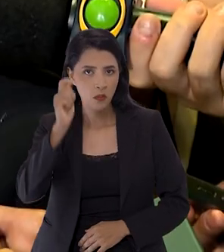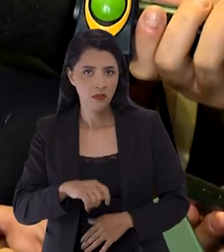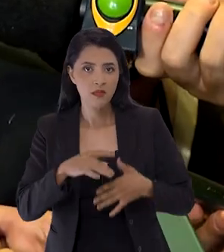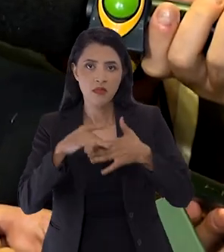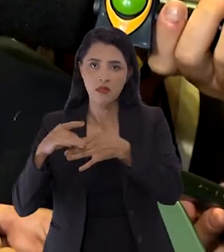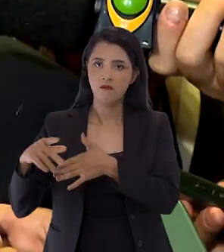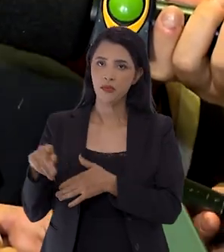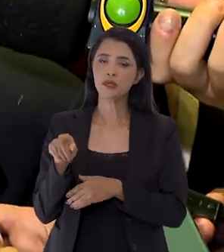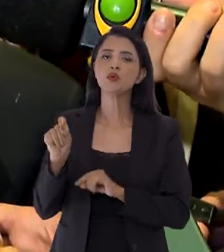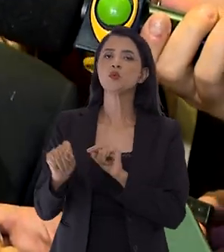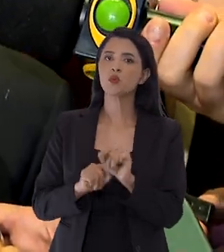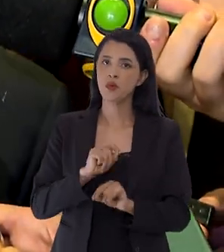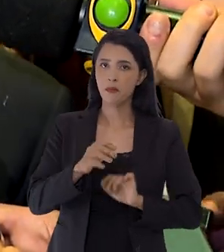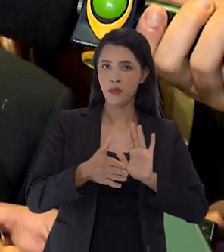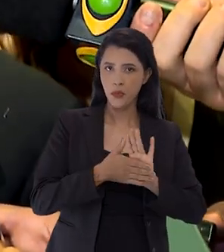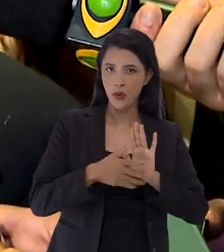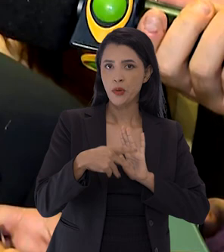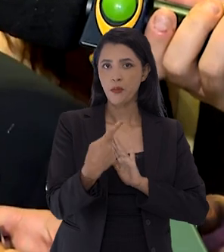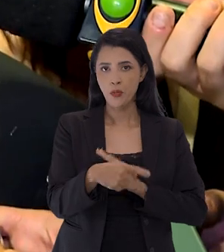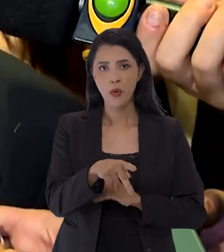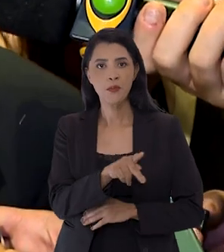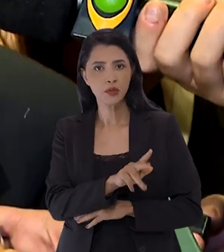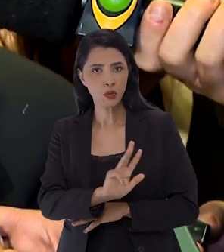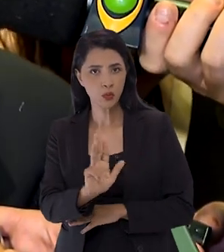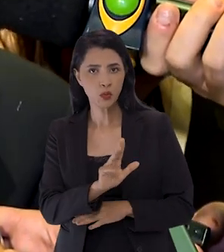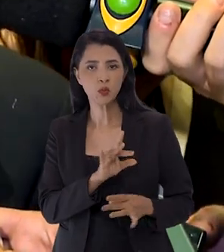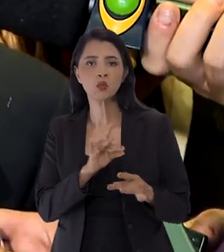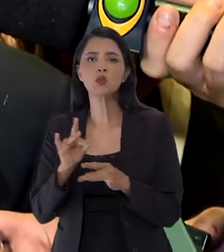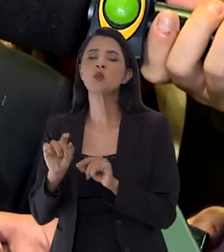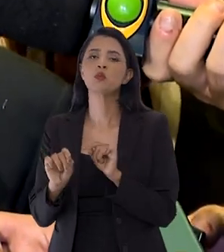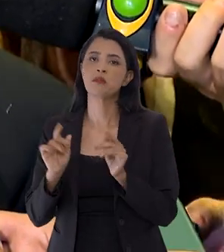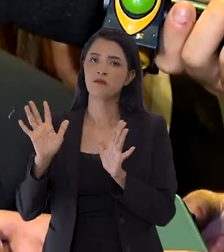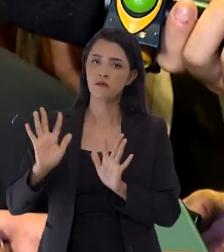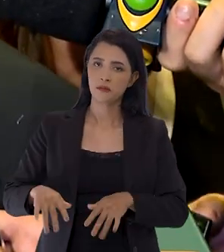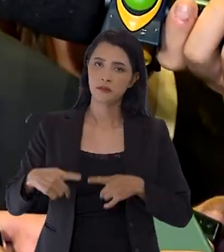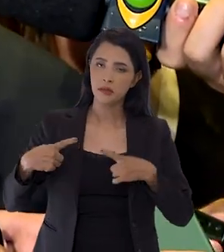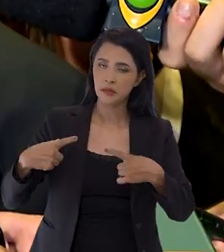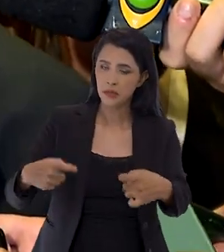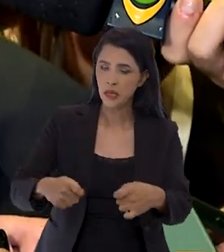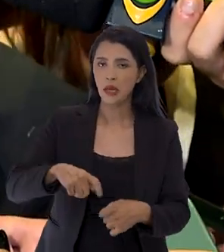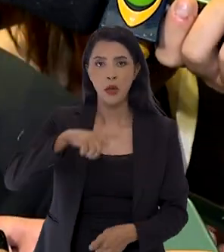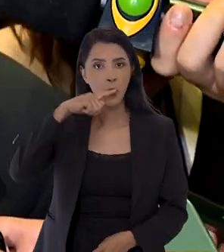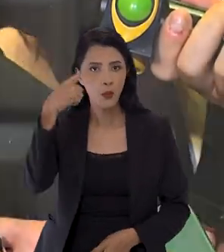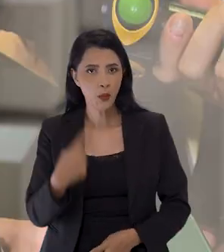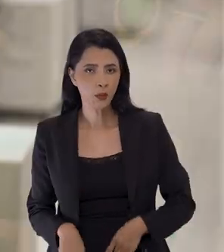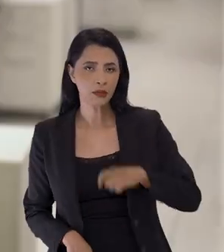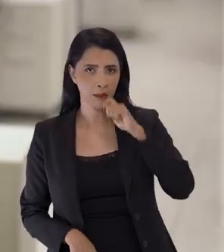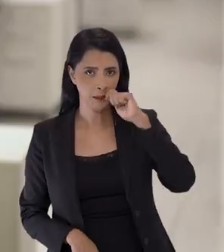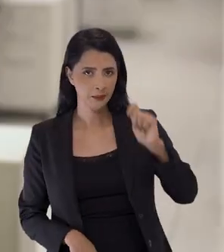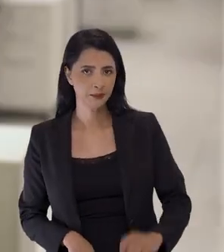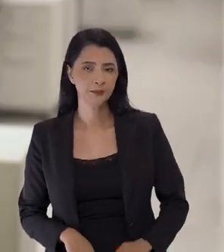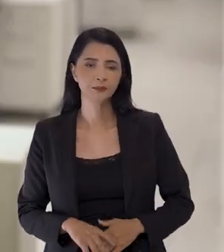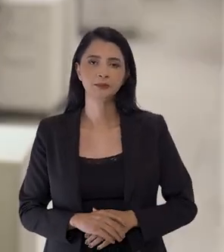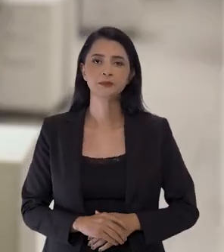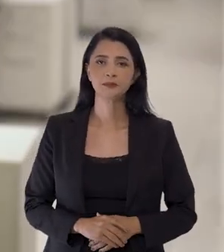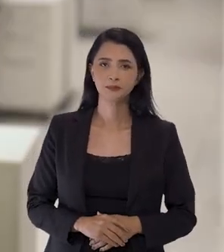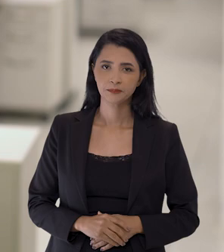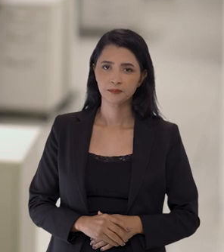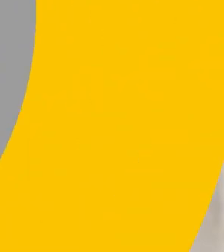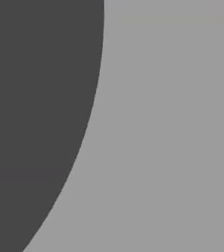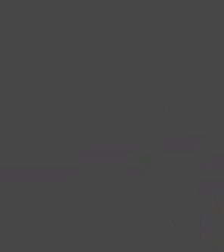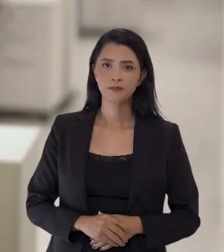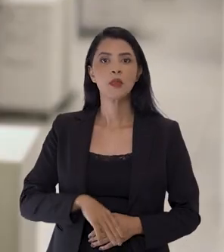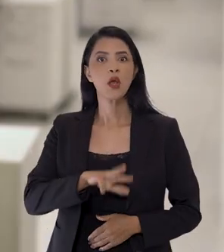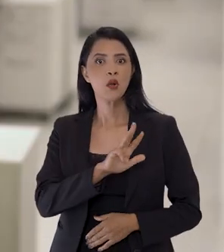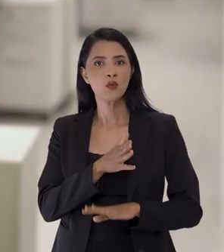Ucrânia para levar ao presidente Zelensky proposta do presidente Lula para o fim da guerra entre russos e ucranianos.